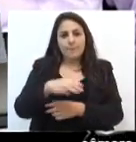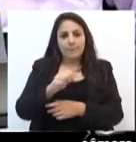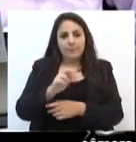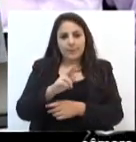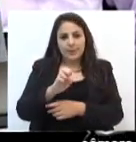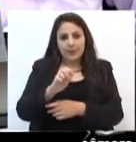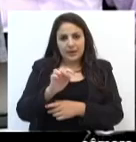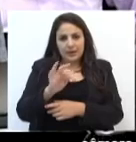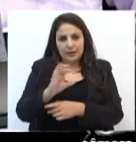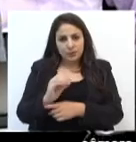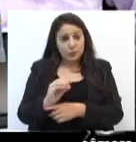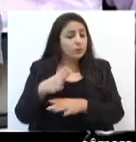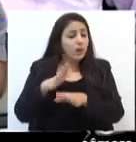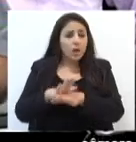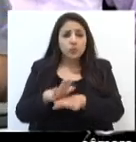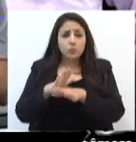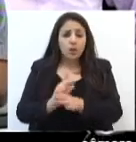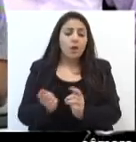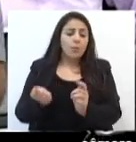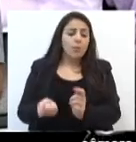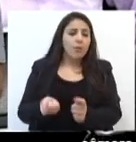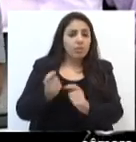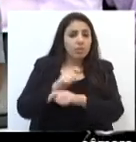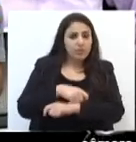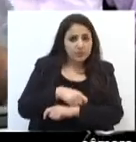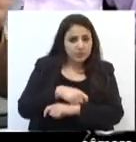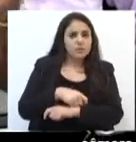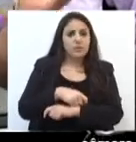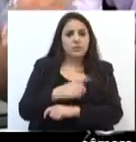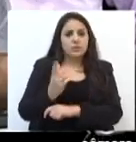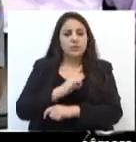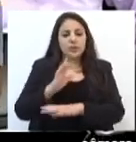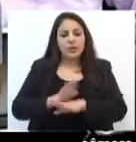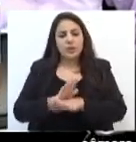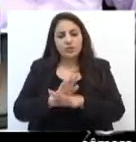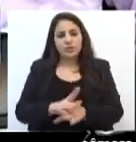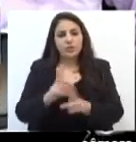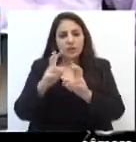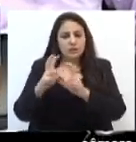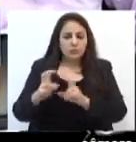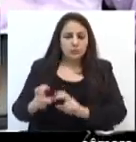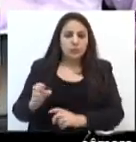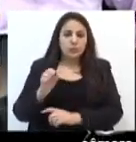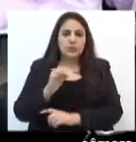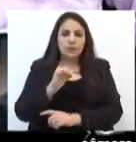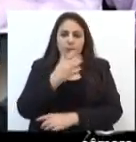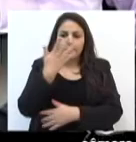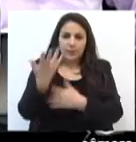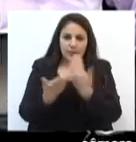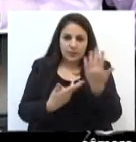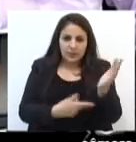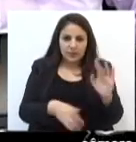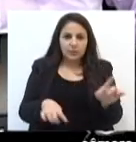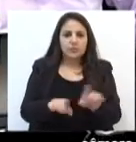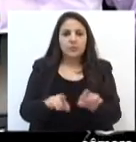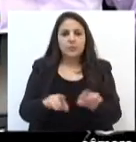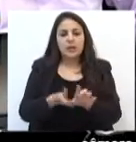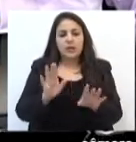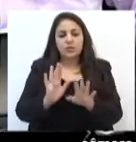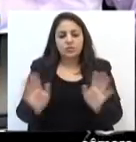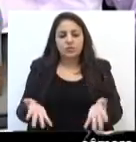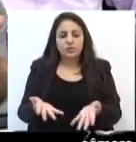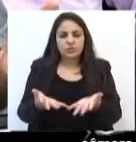auxílio, inclusive, à Reserva Maragato. Então, é uma adequação que preserva as questões ambientais e incentiva um